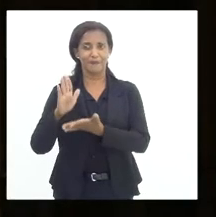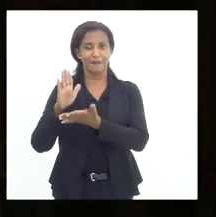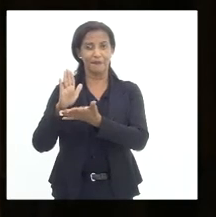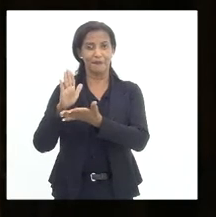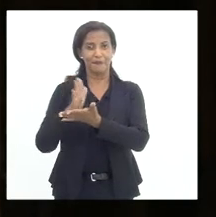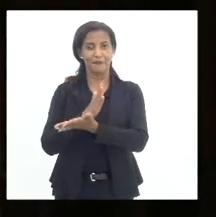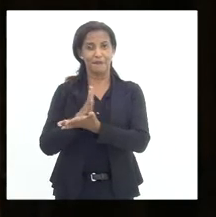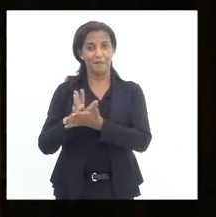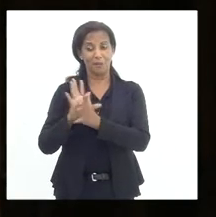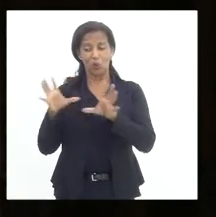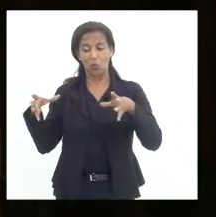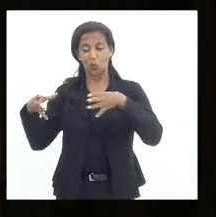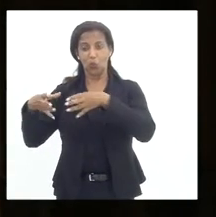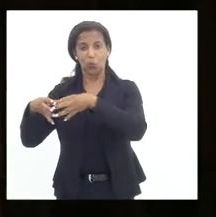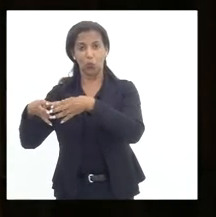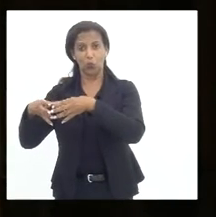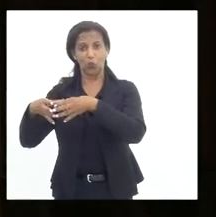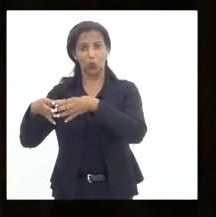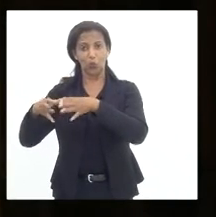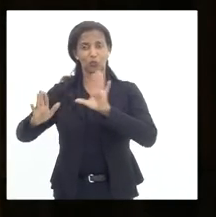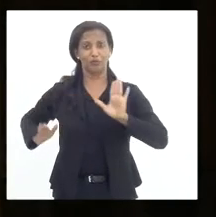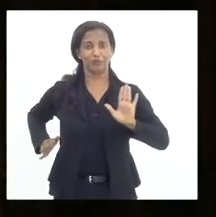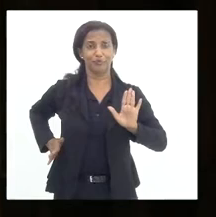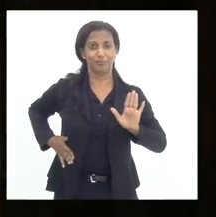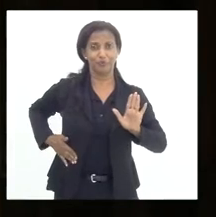quadrilha. Eu não acredito que seja um movimento